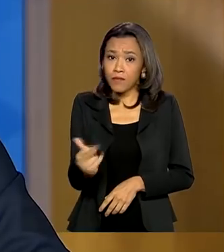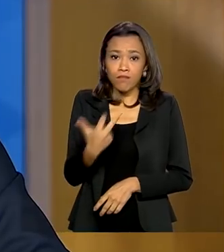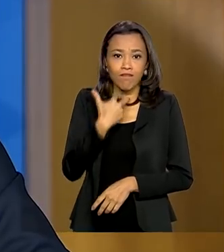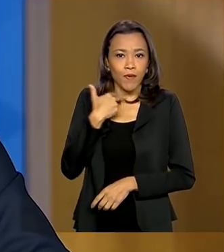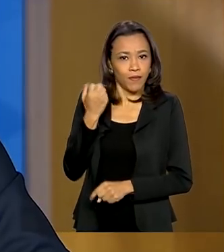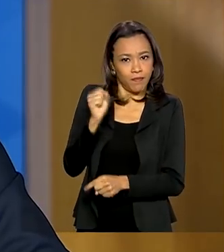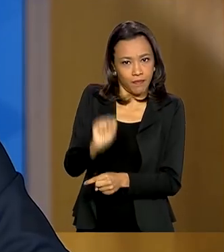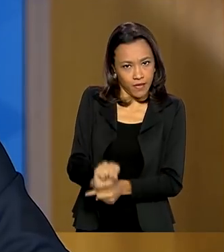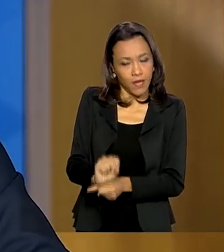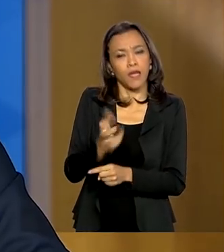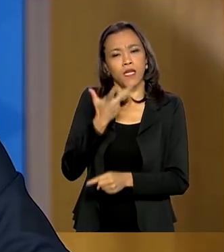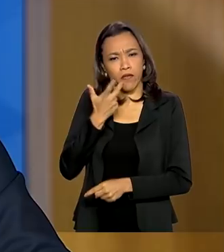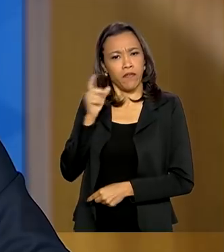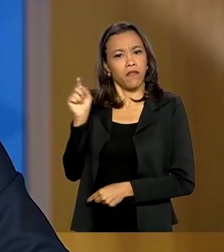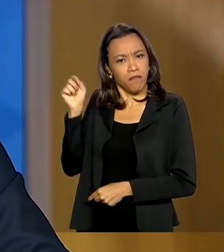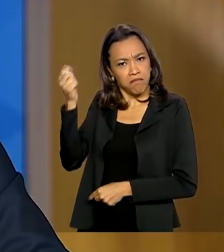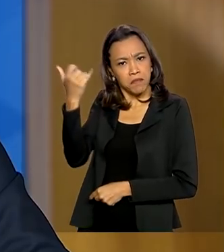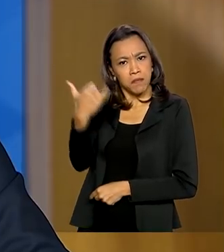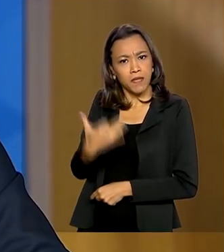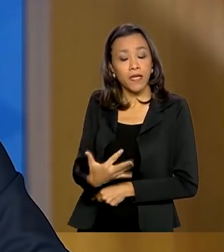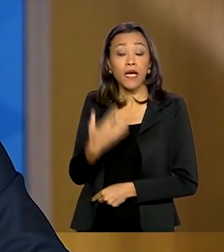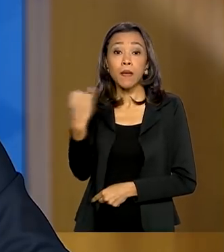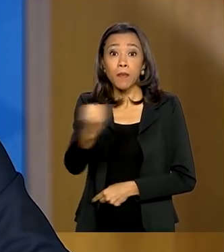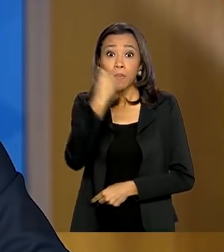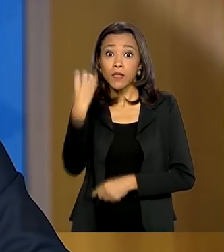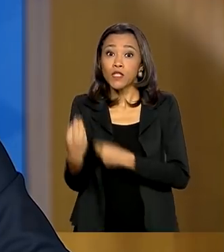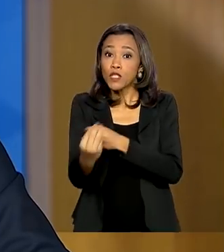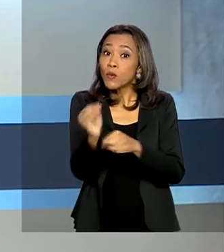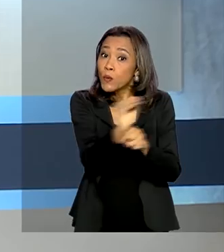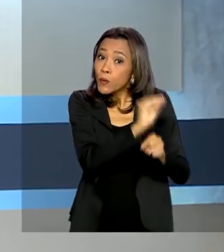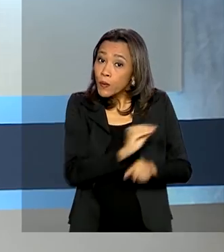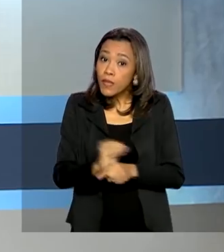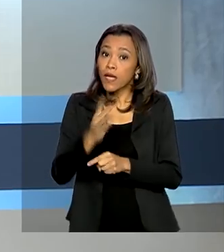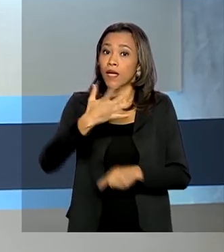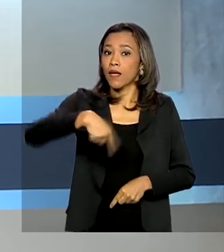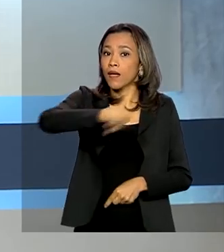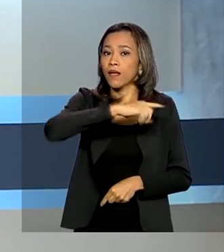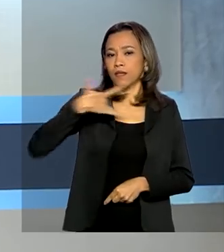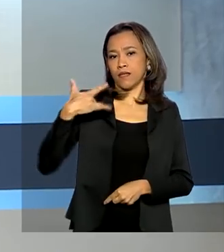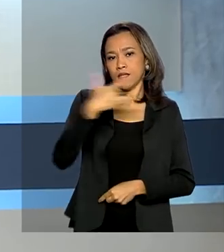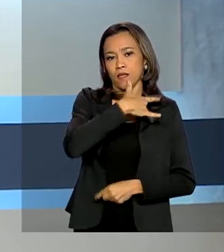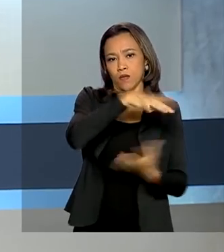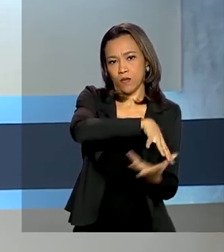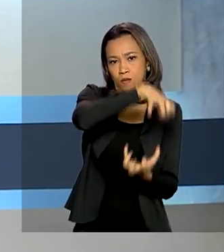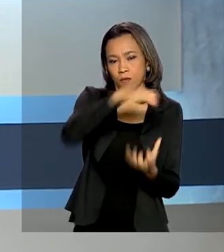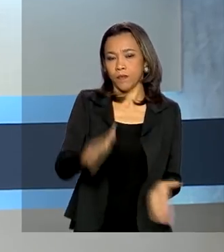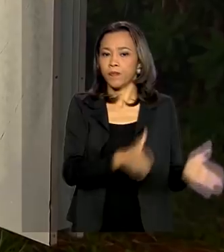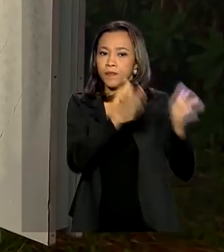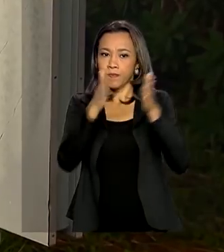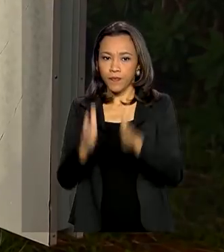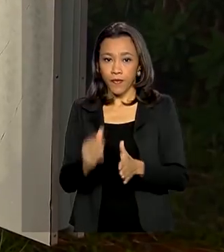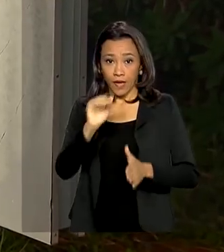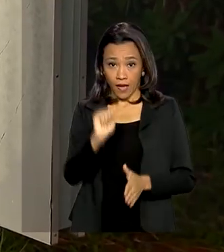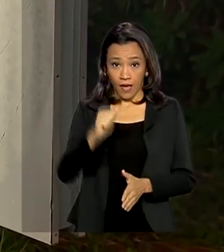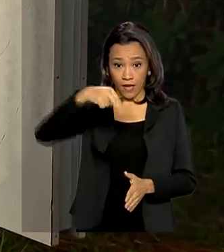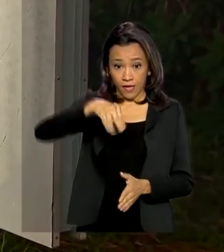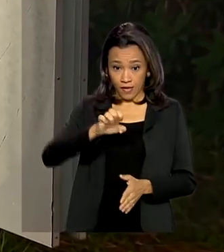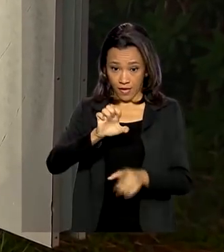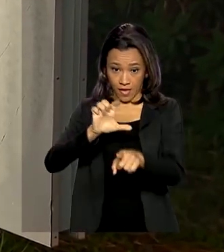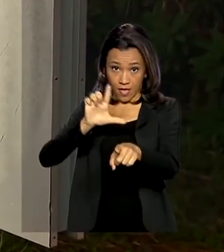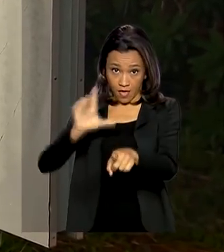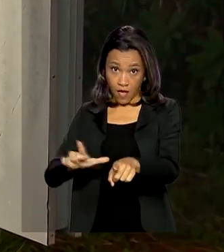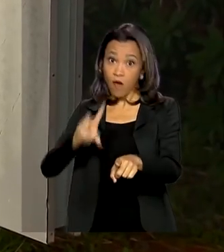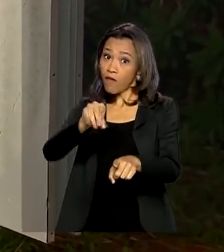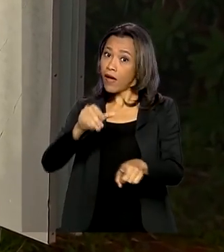e reafirma a importância de preservar a saúde dos idosos. A Agência Nacional de Energia Elétrica vai suspender